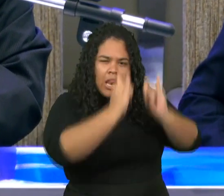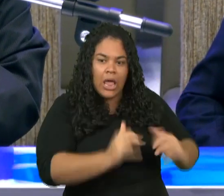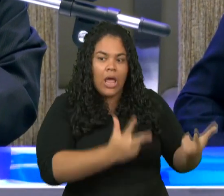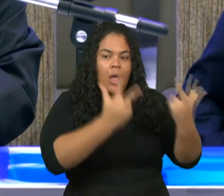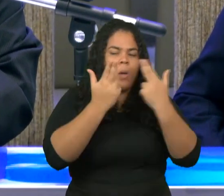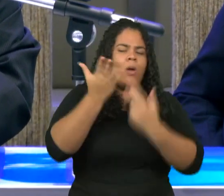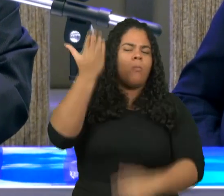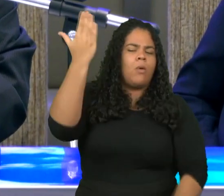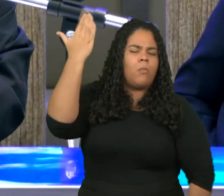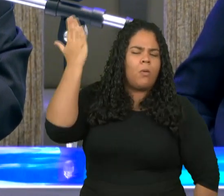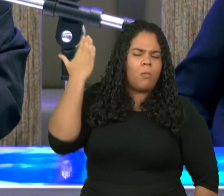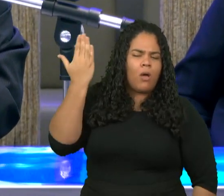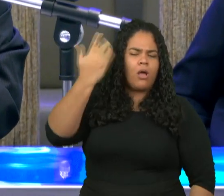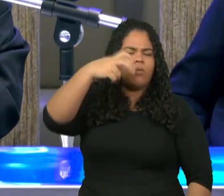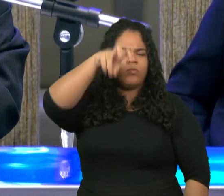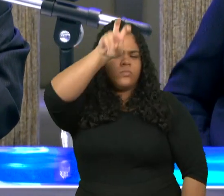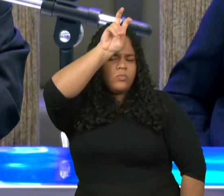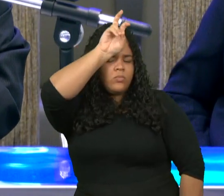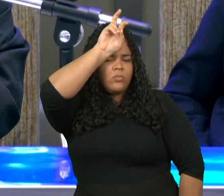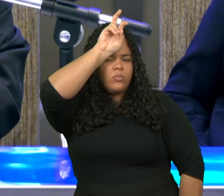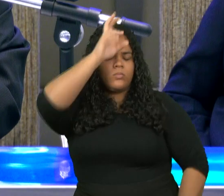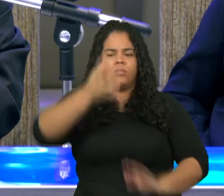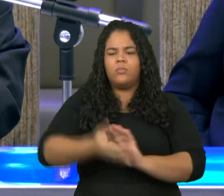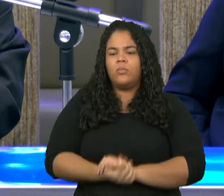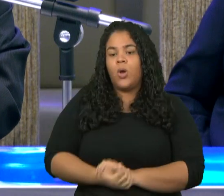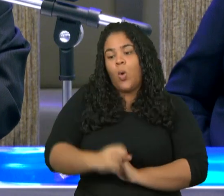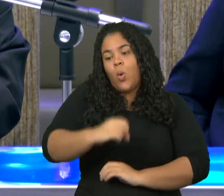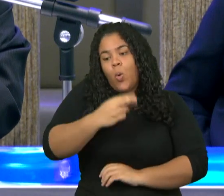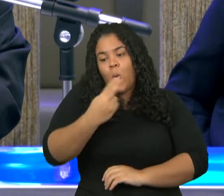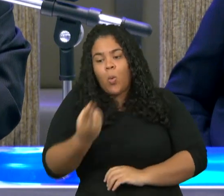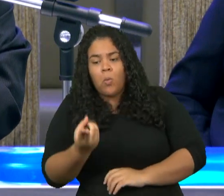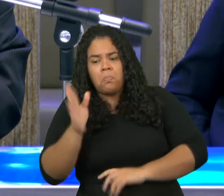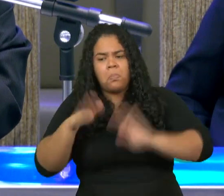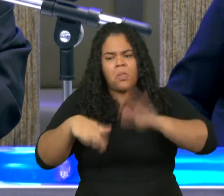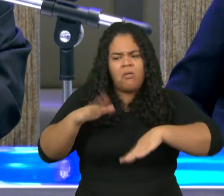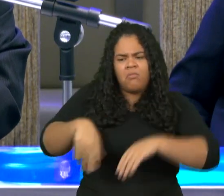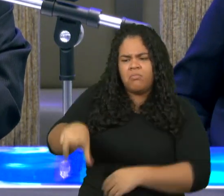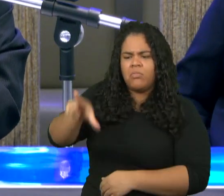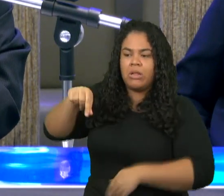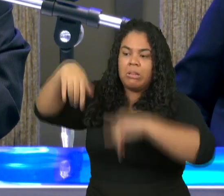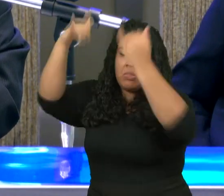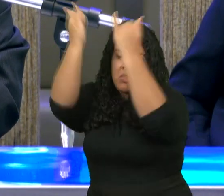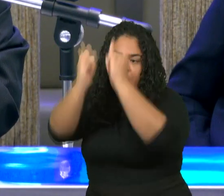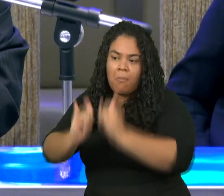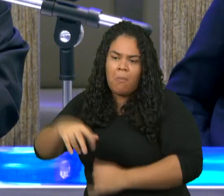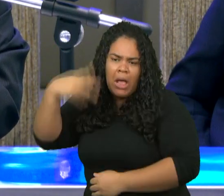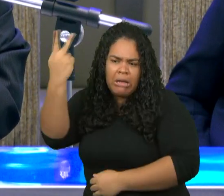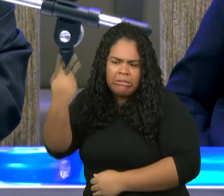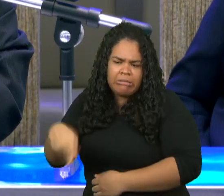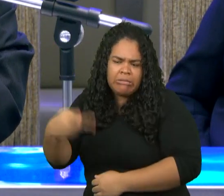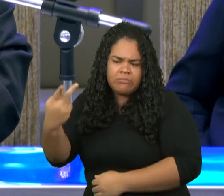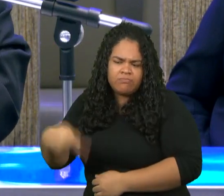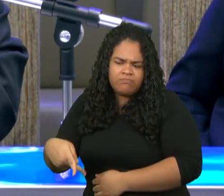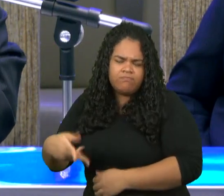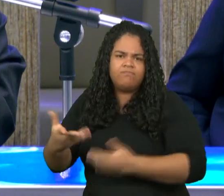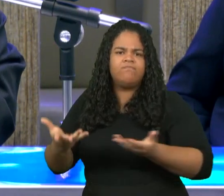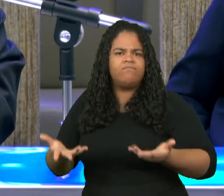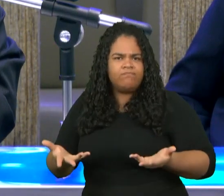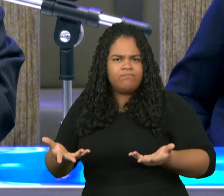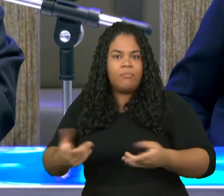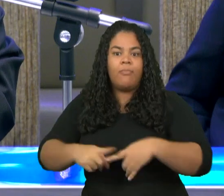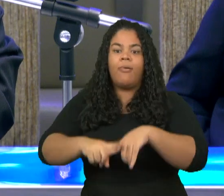estavam além do rio ou os deuses dos amorreus em cuja terra habitais ele disse